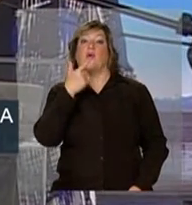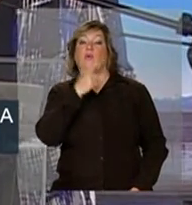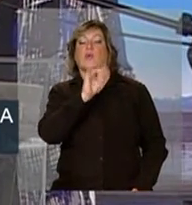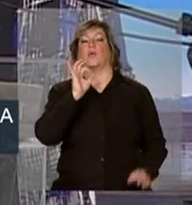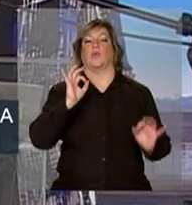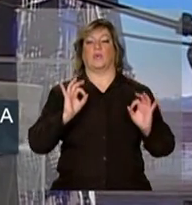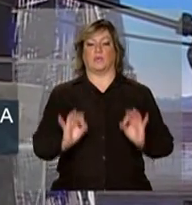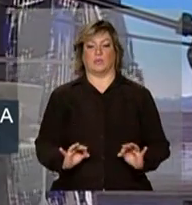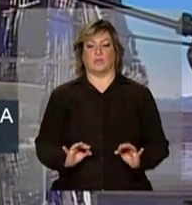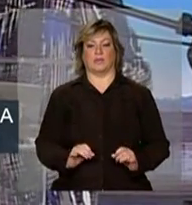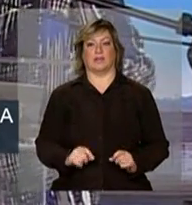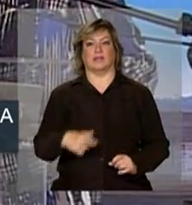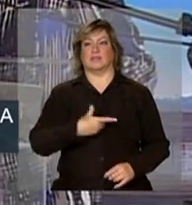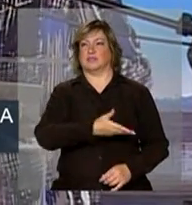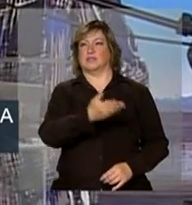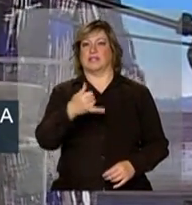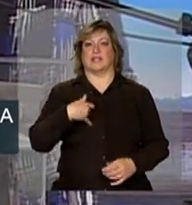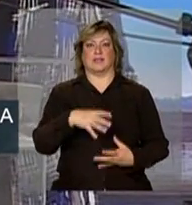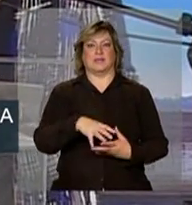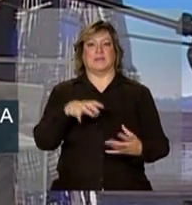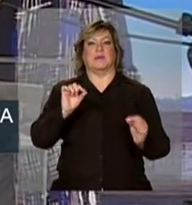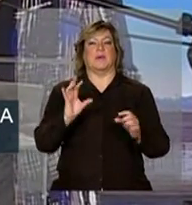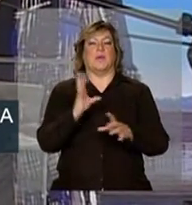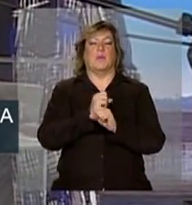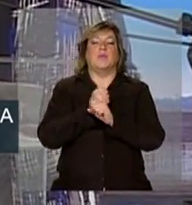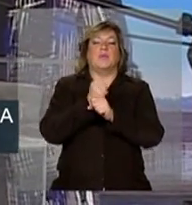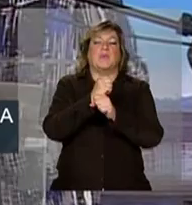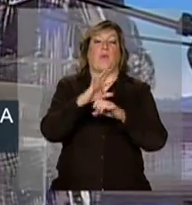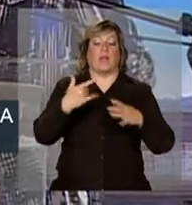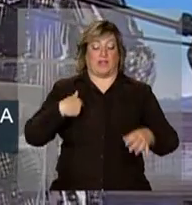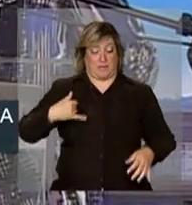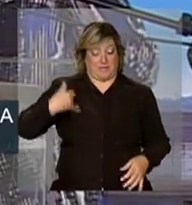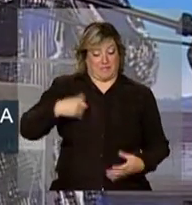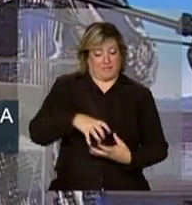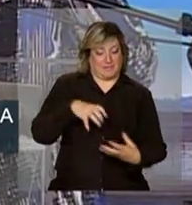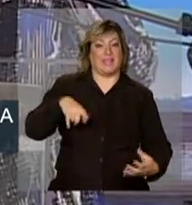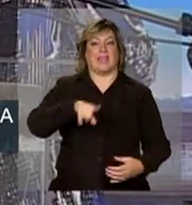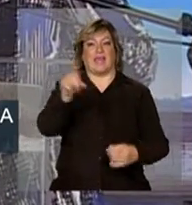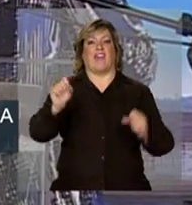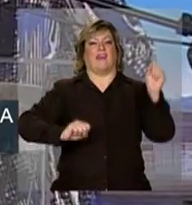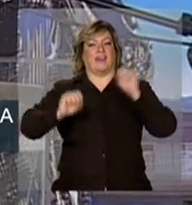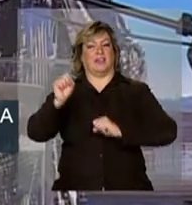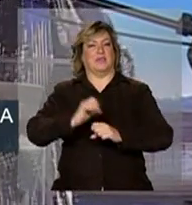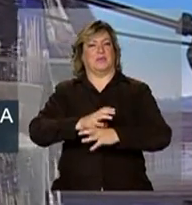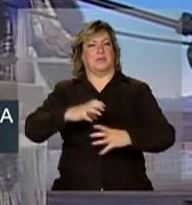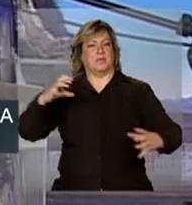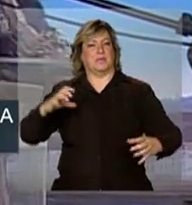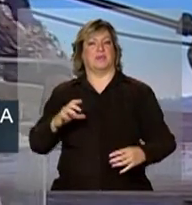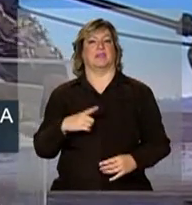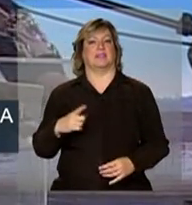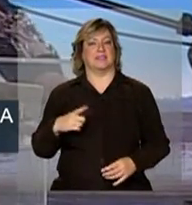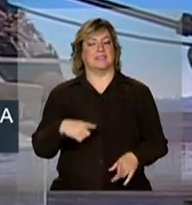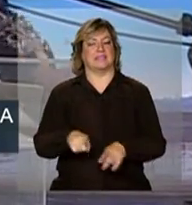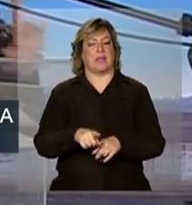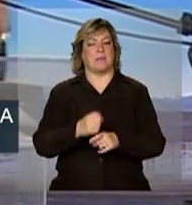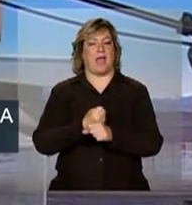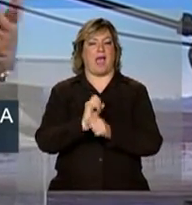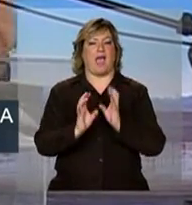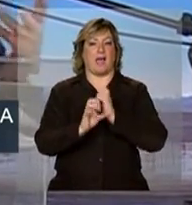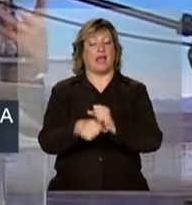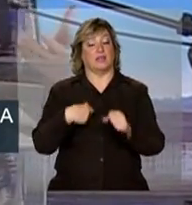quando eu estiver bastante velha e espero viver até os 99 anos. Mas